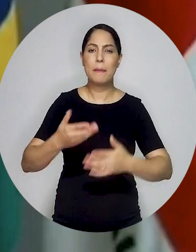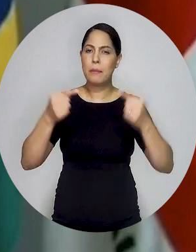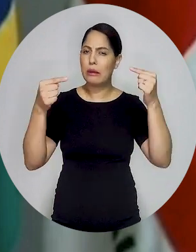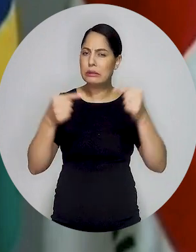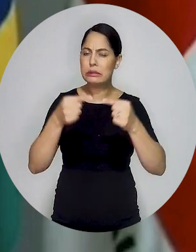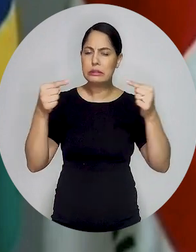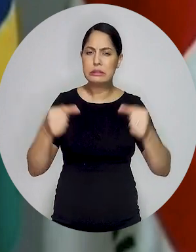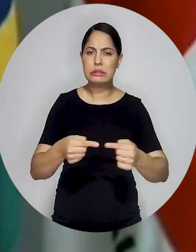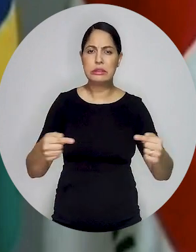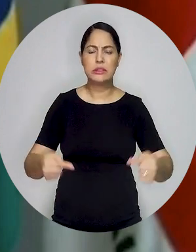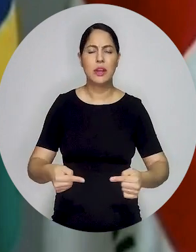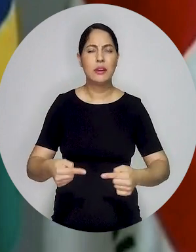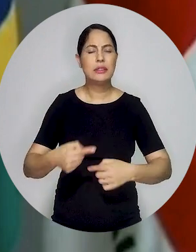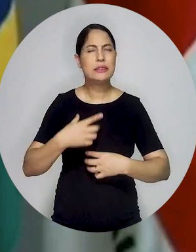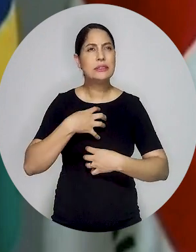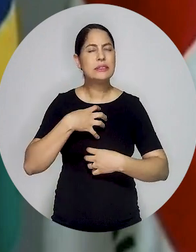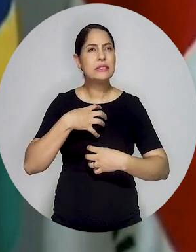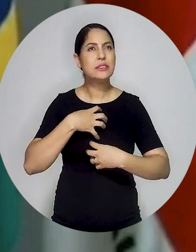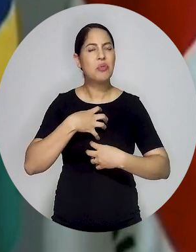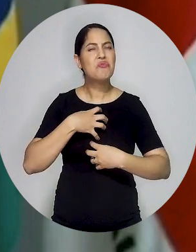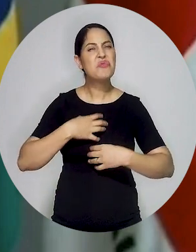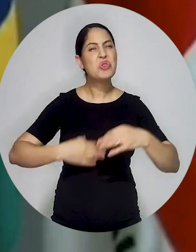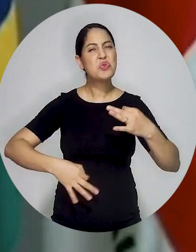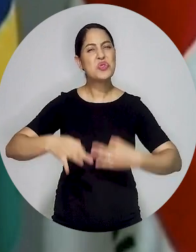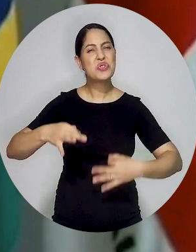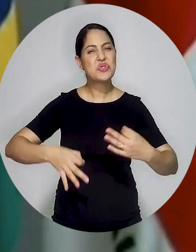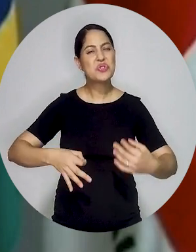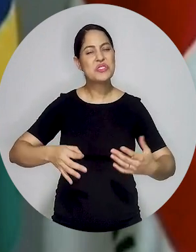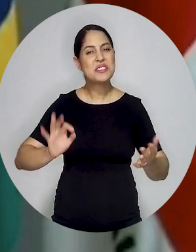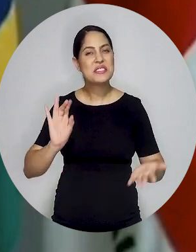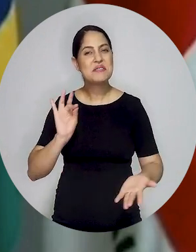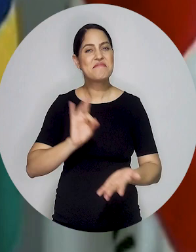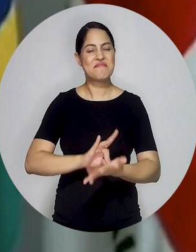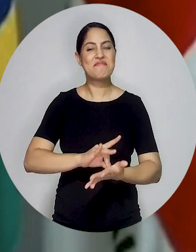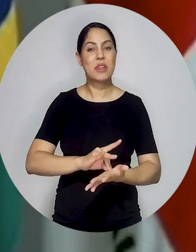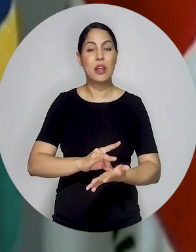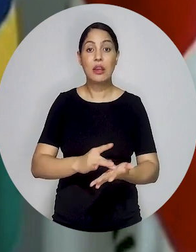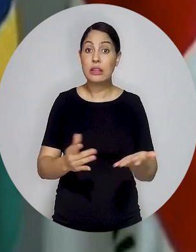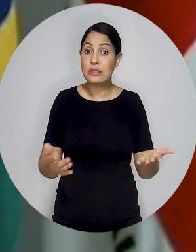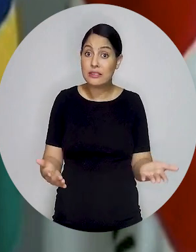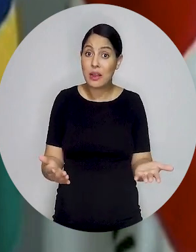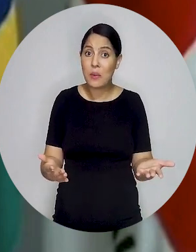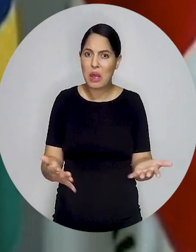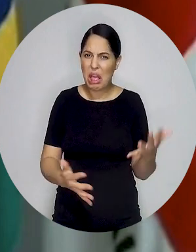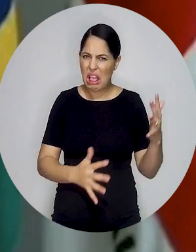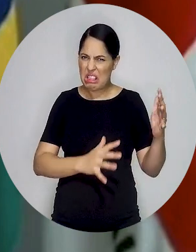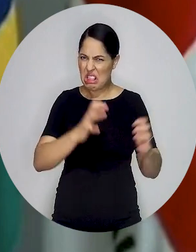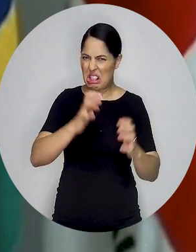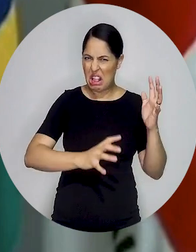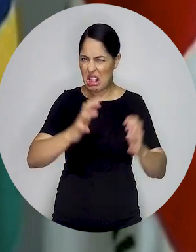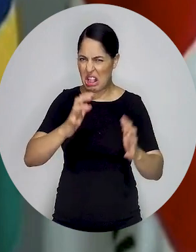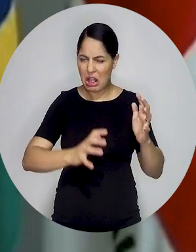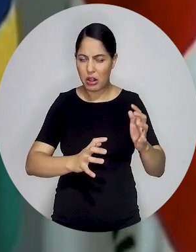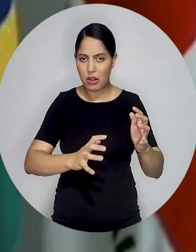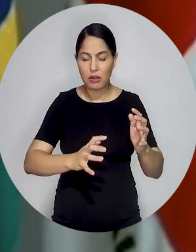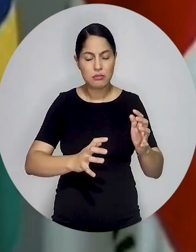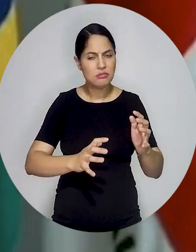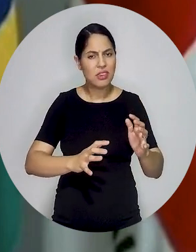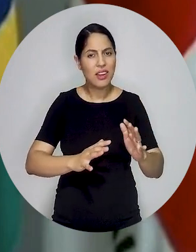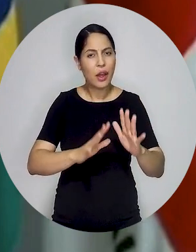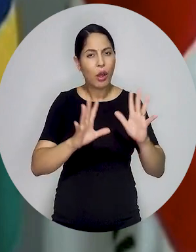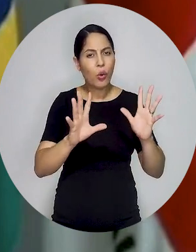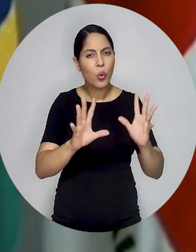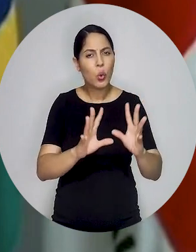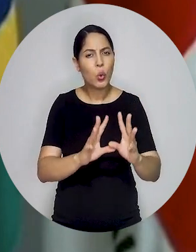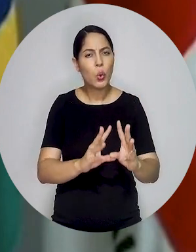A sensação de justiça é mais aprazível dentro de um acordo. Por isso que fala menos conflitos e mais recomeços, porque a